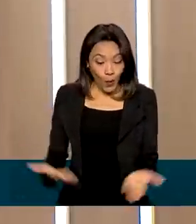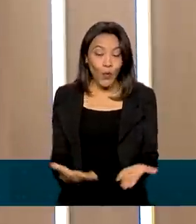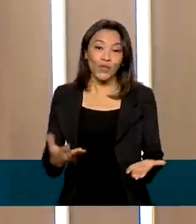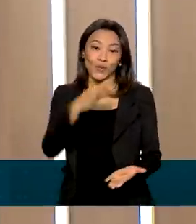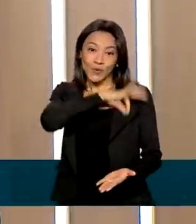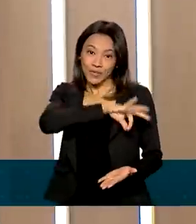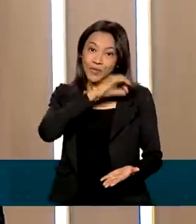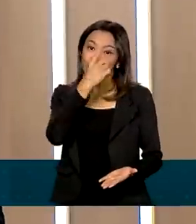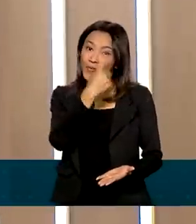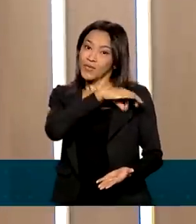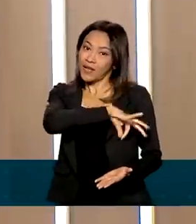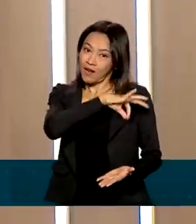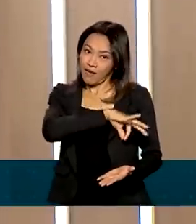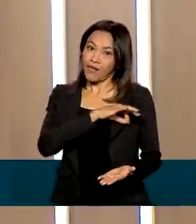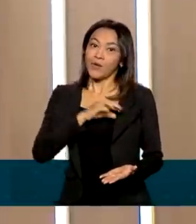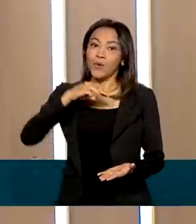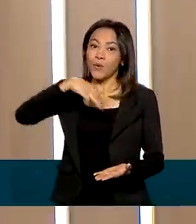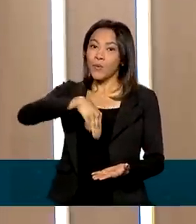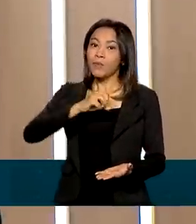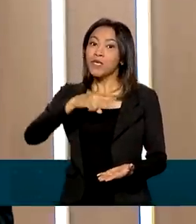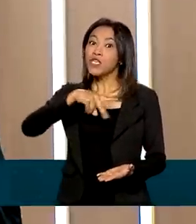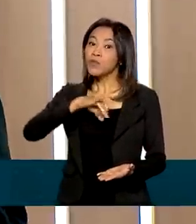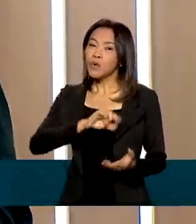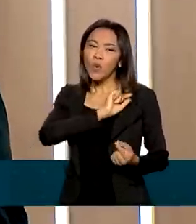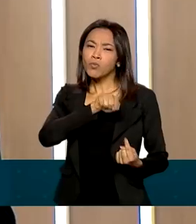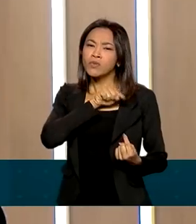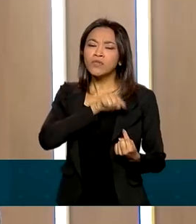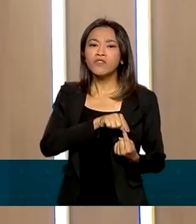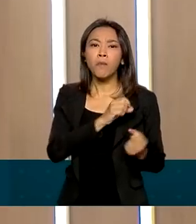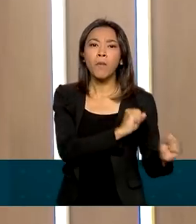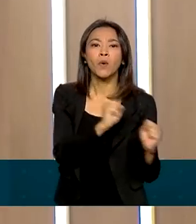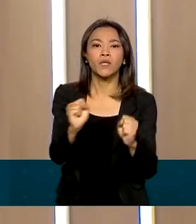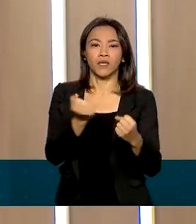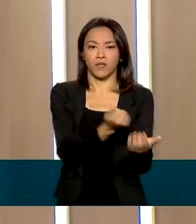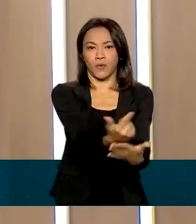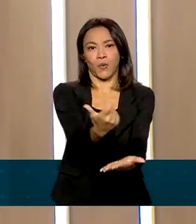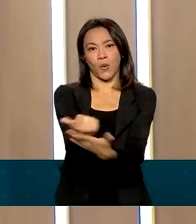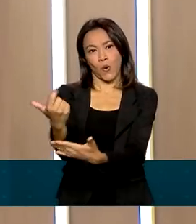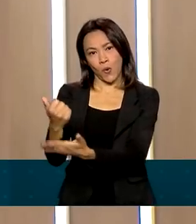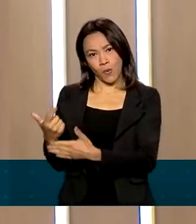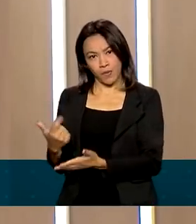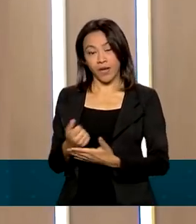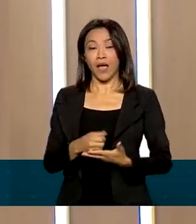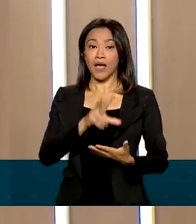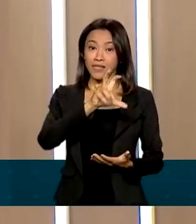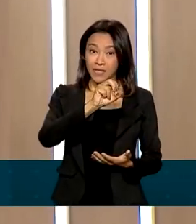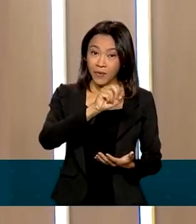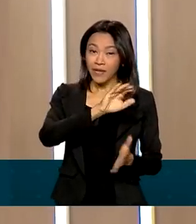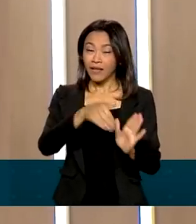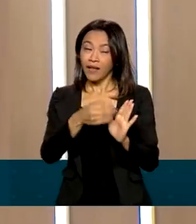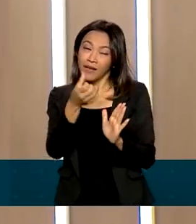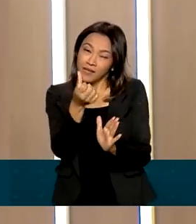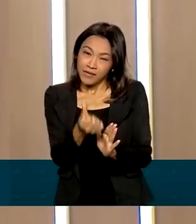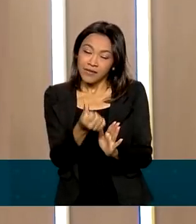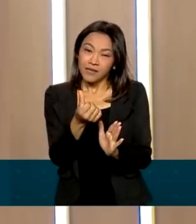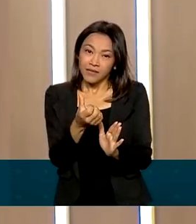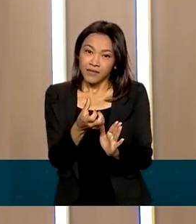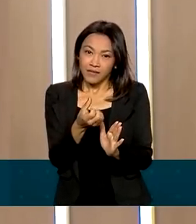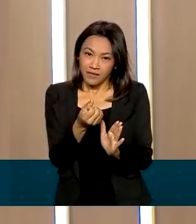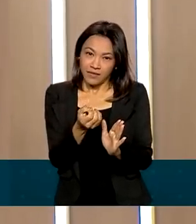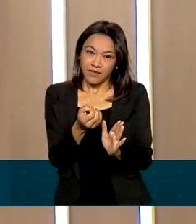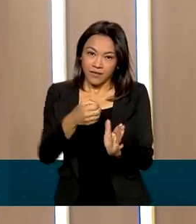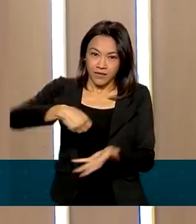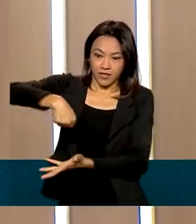Lembrando que ele foi criado para ter um poder de compra equivalente a 50 cestas básicas. Essa foi a justificativa do salário mínimo.